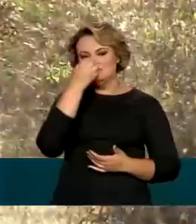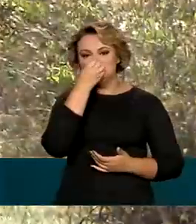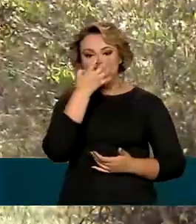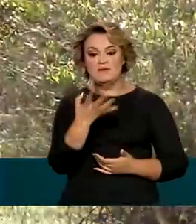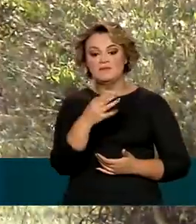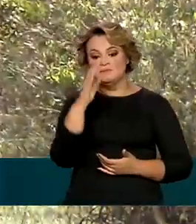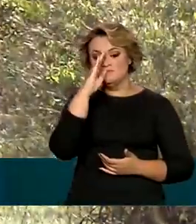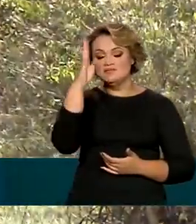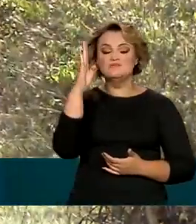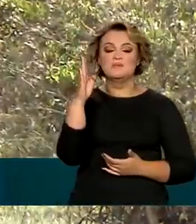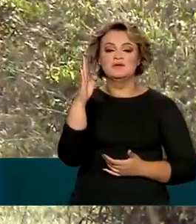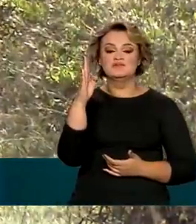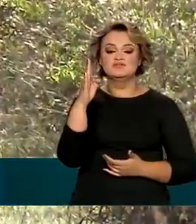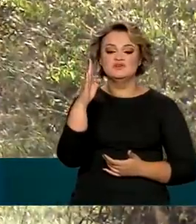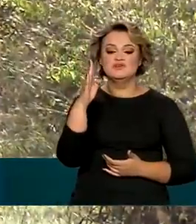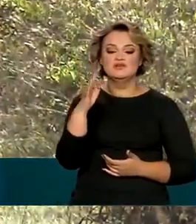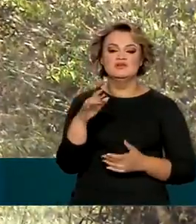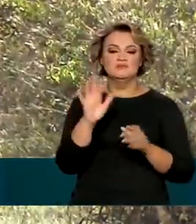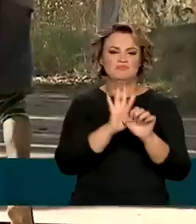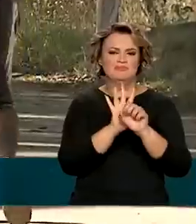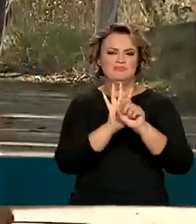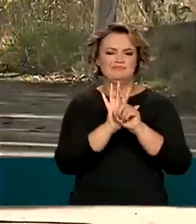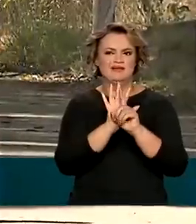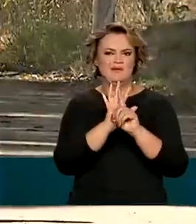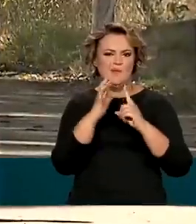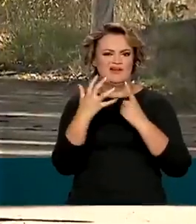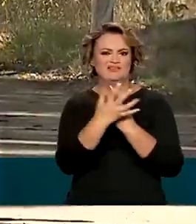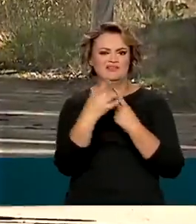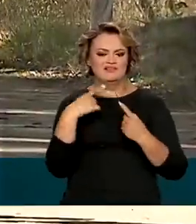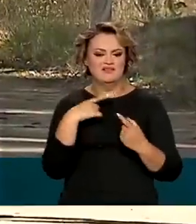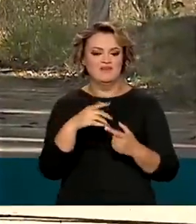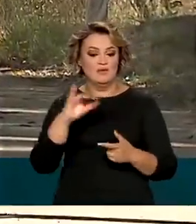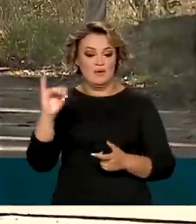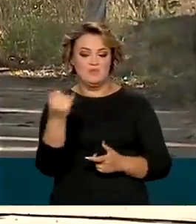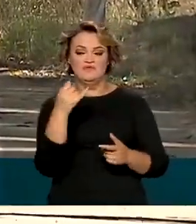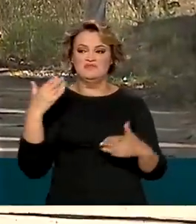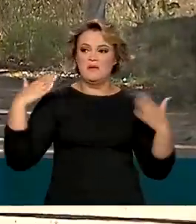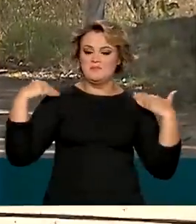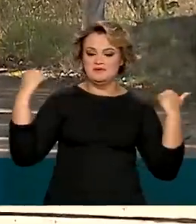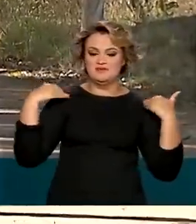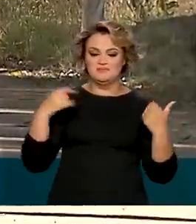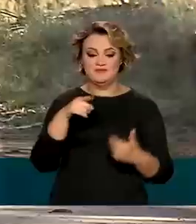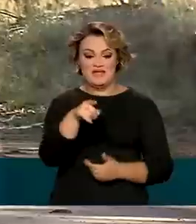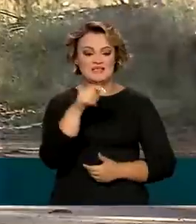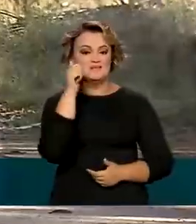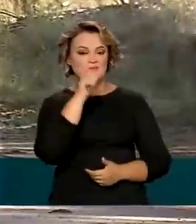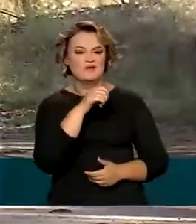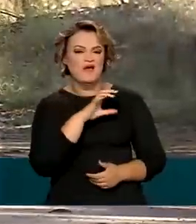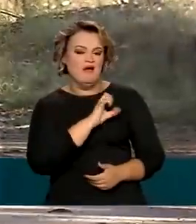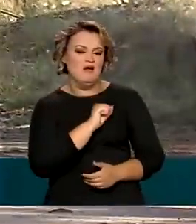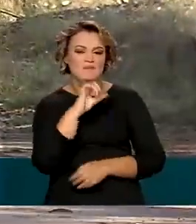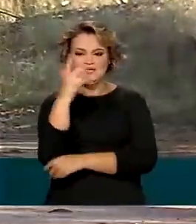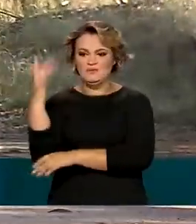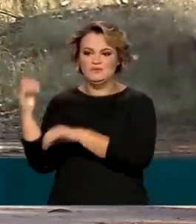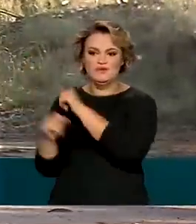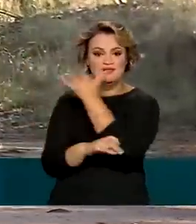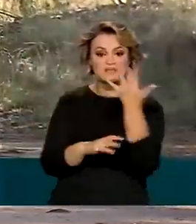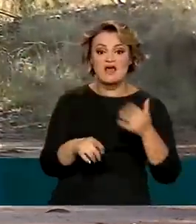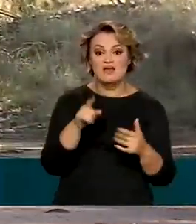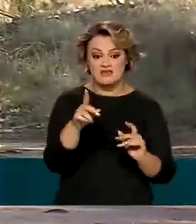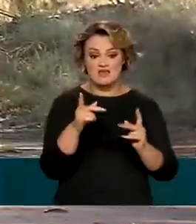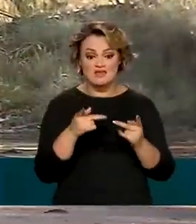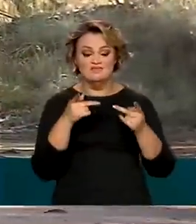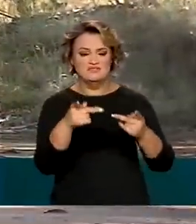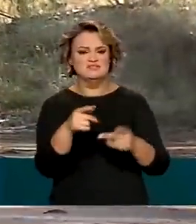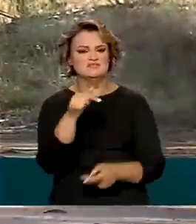depois de uma longa quarentena. Viciada em natureza, esta nutricionista visita esse parque ecológico